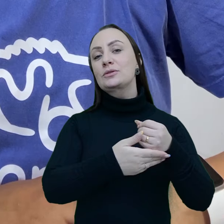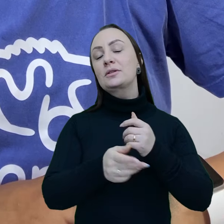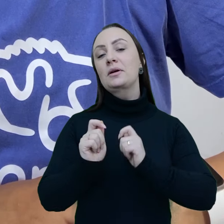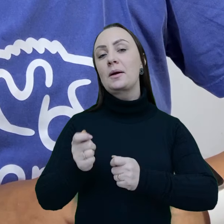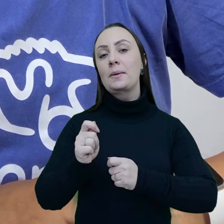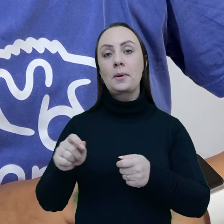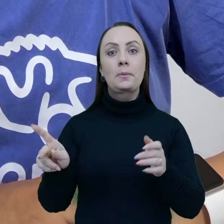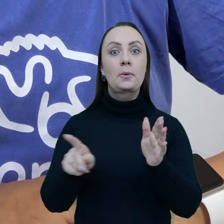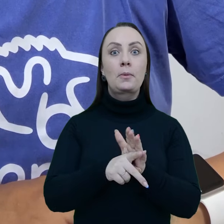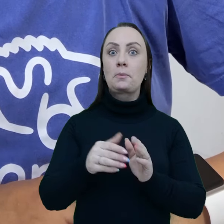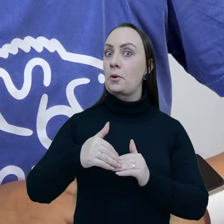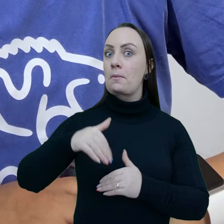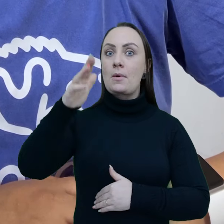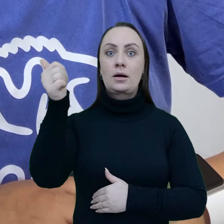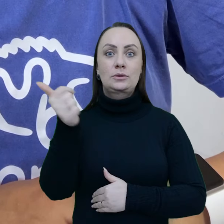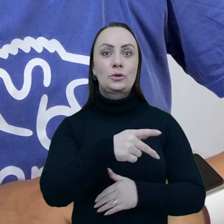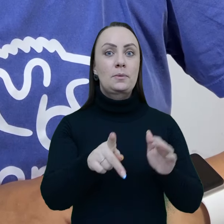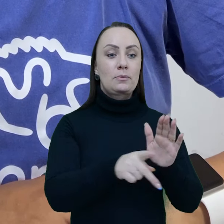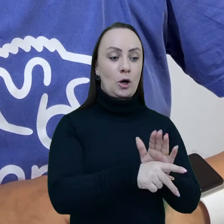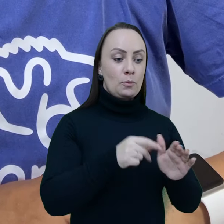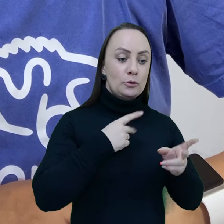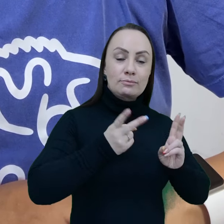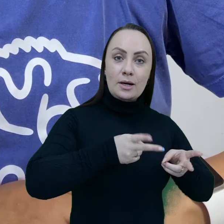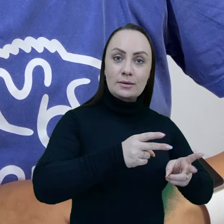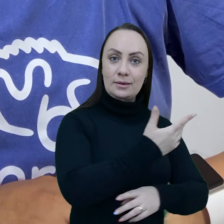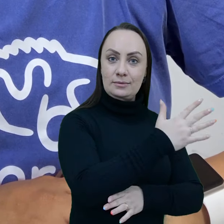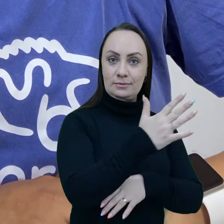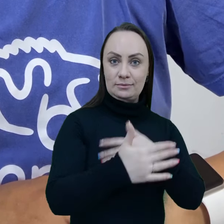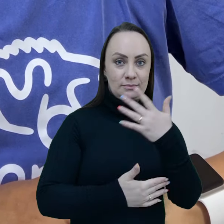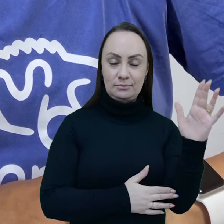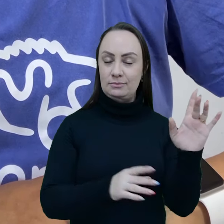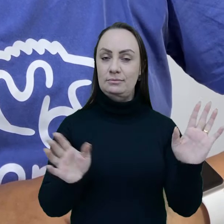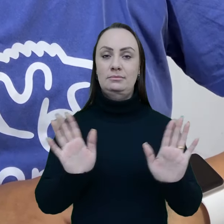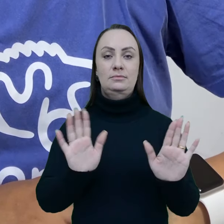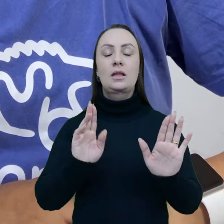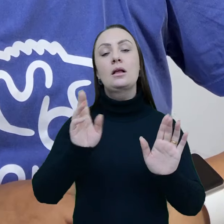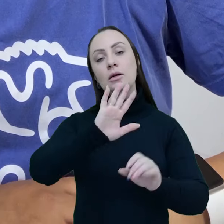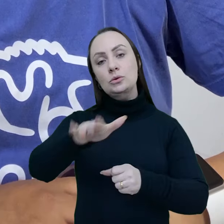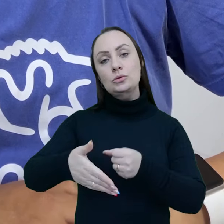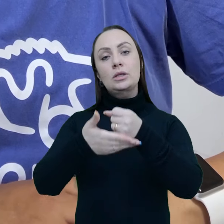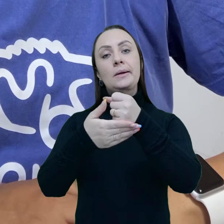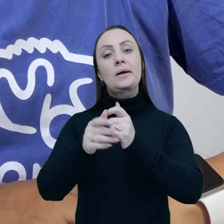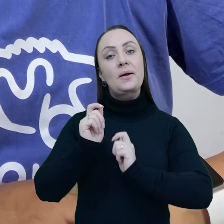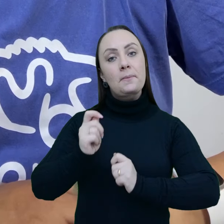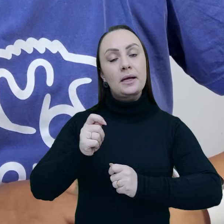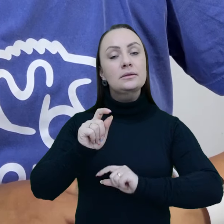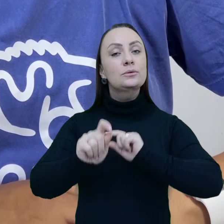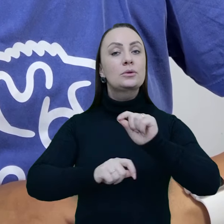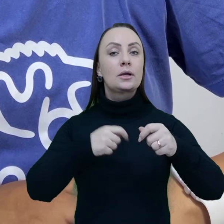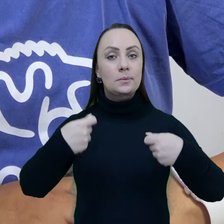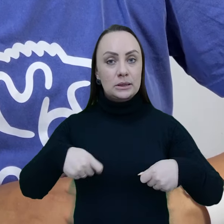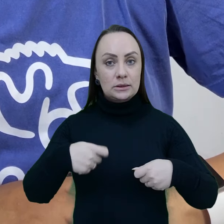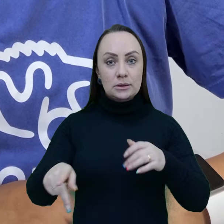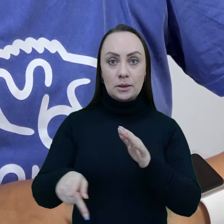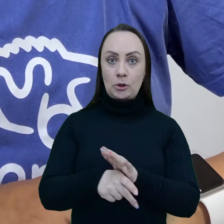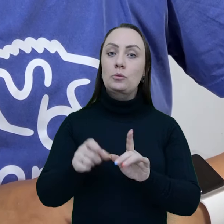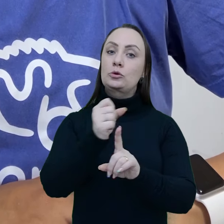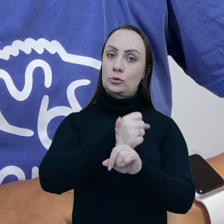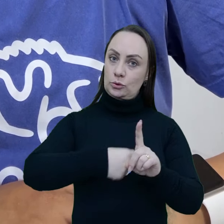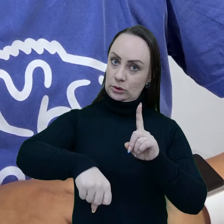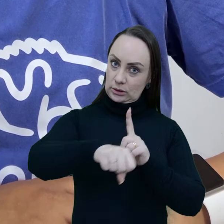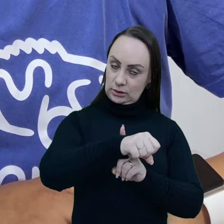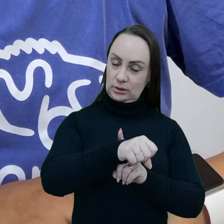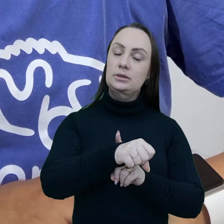sustentáveis. A sustentabilidade da pesca vai muito além da sustentabilidade ecológica. A gente diz que a sustentabilidade da pesca